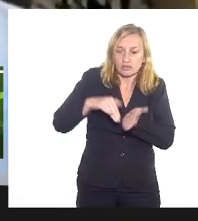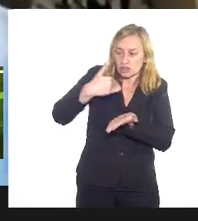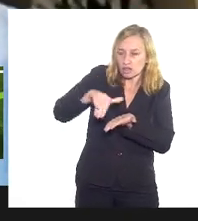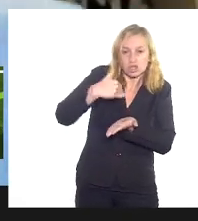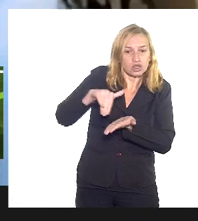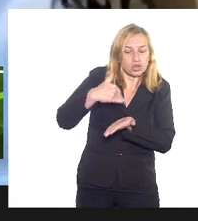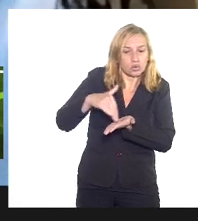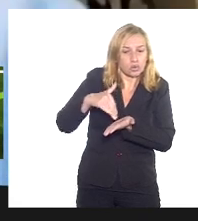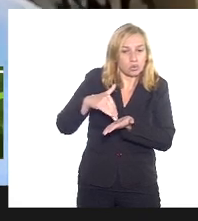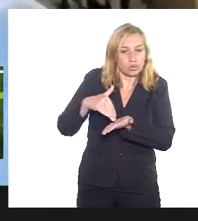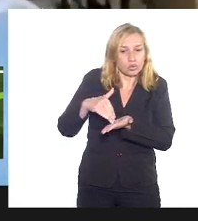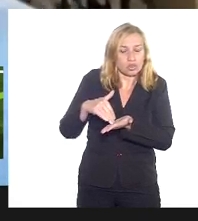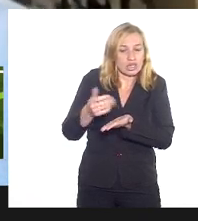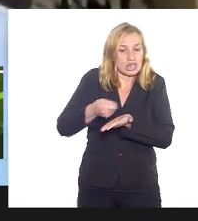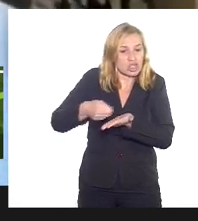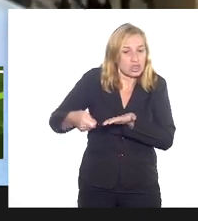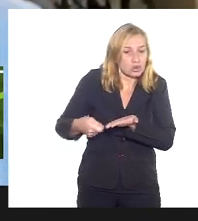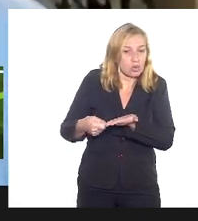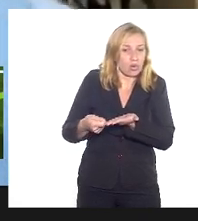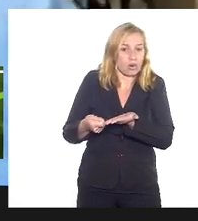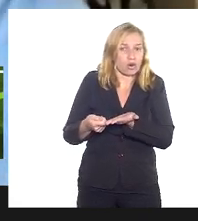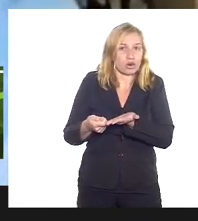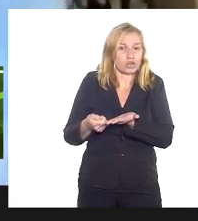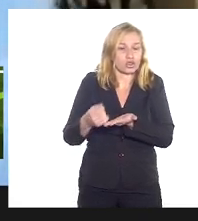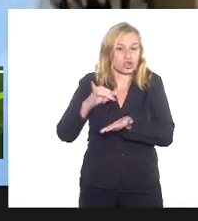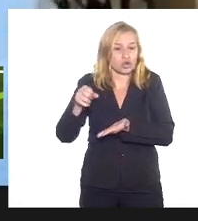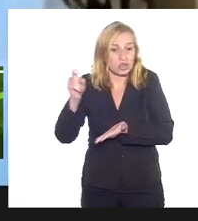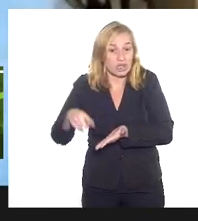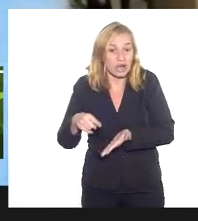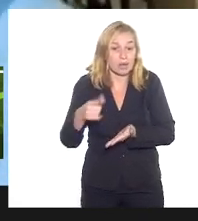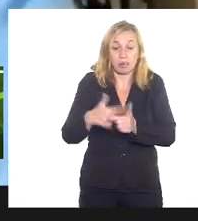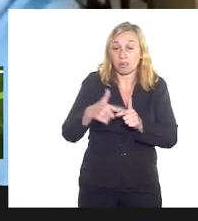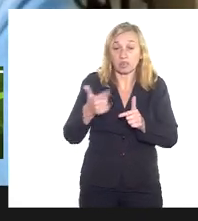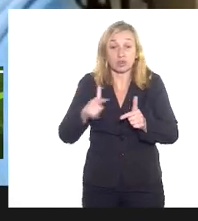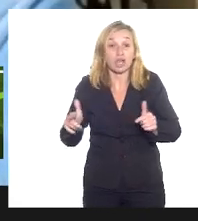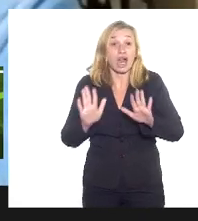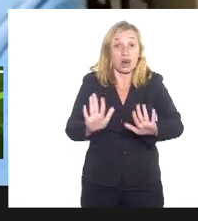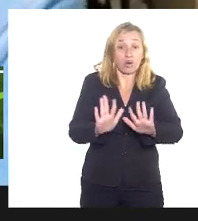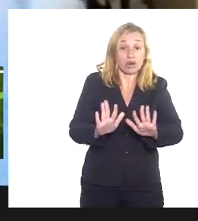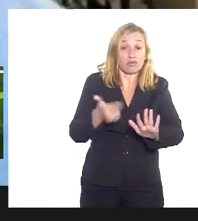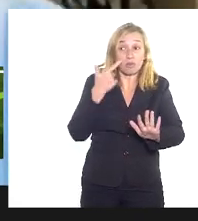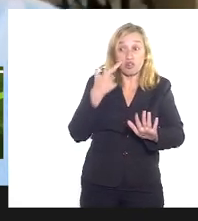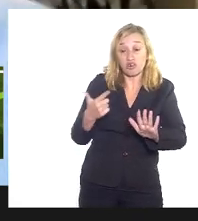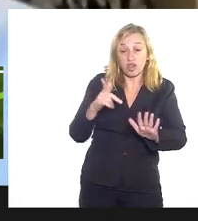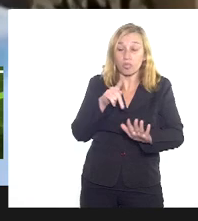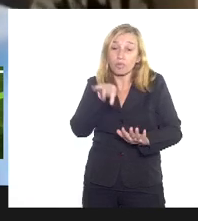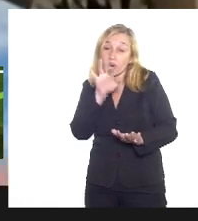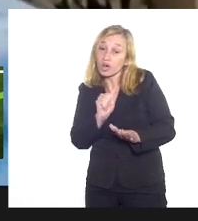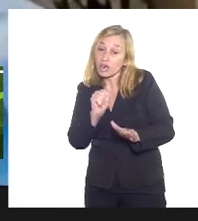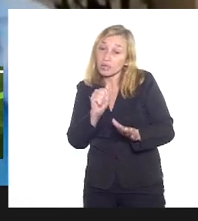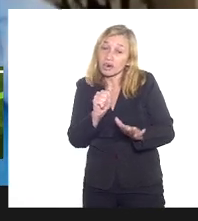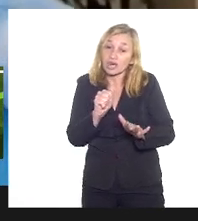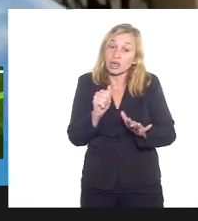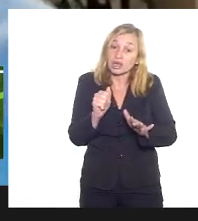estudioso, etc. Tudo bem, não há problema. Agora, vamos pegar o programa de vítimas religiosas e vamos trabalhar. Porque o nosso querido